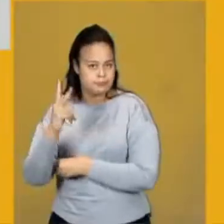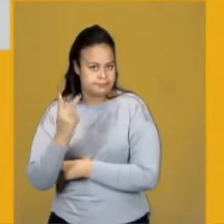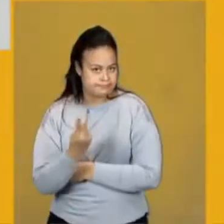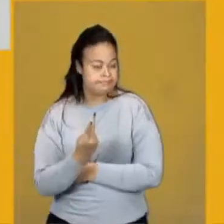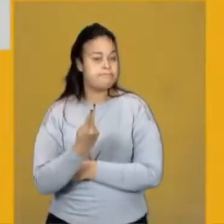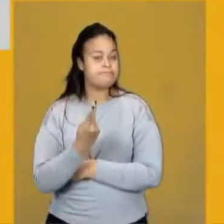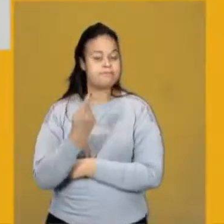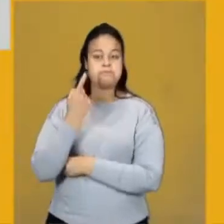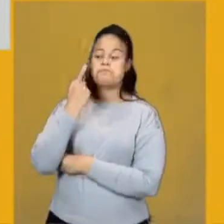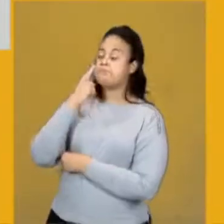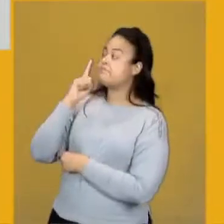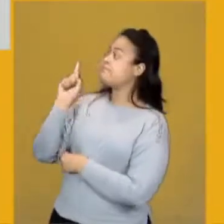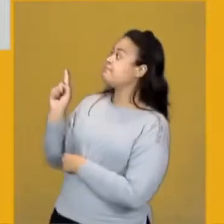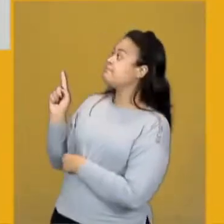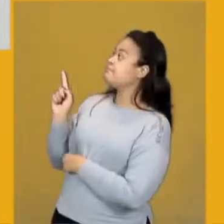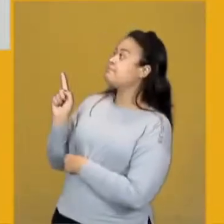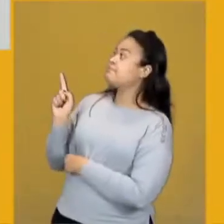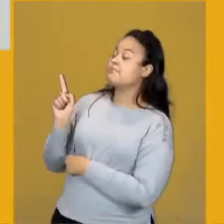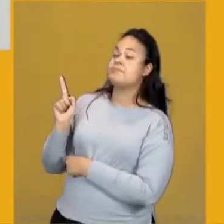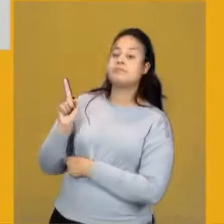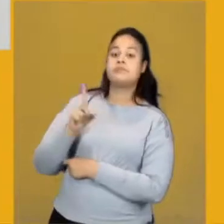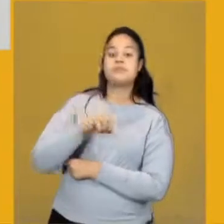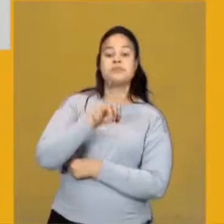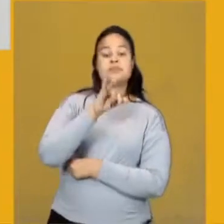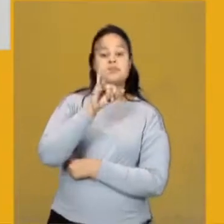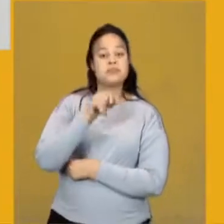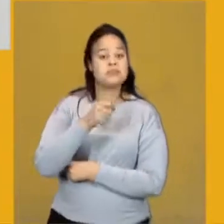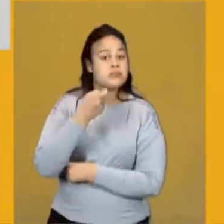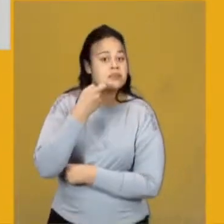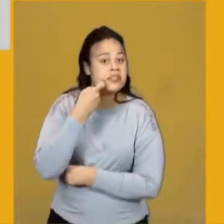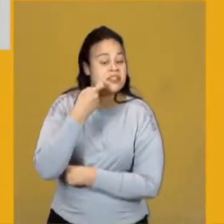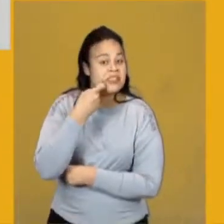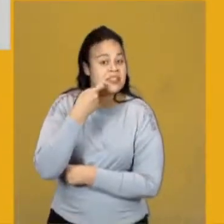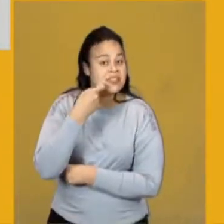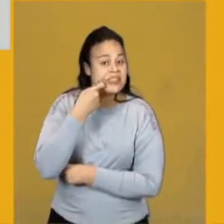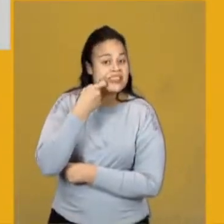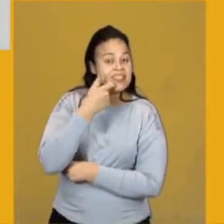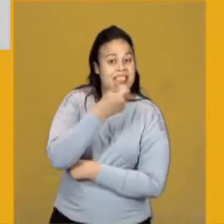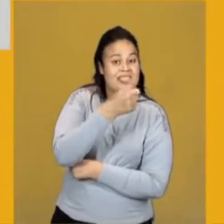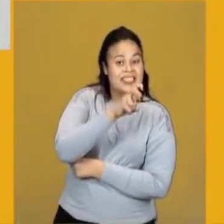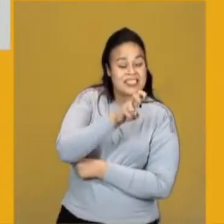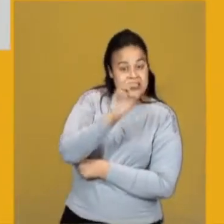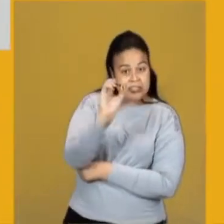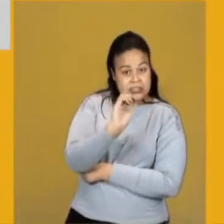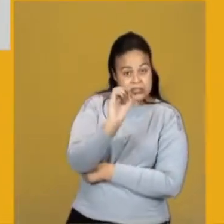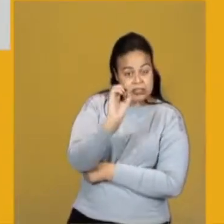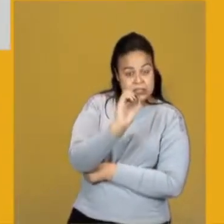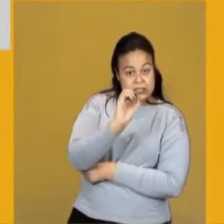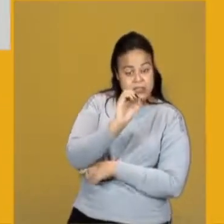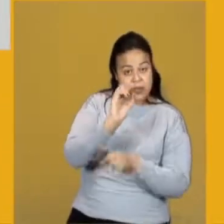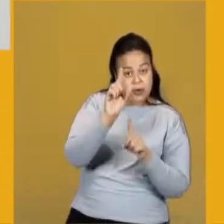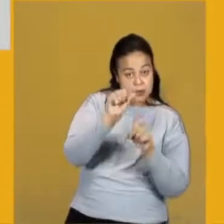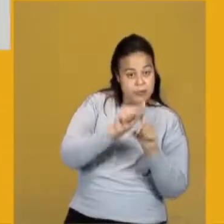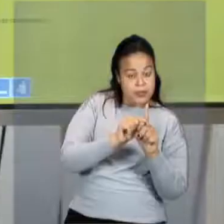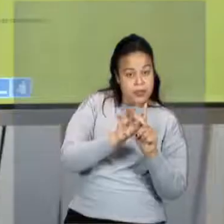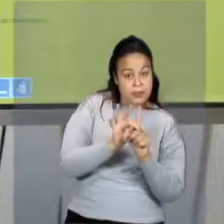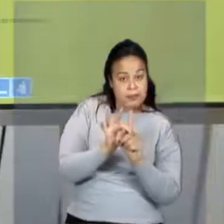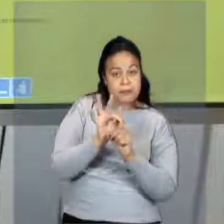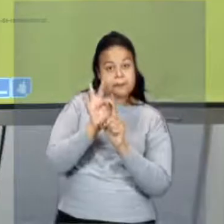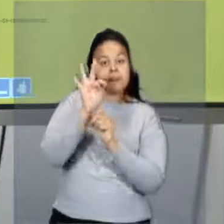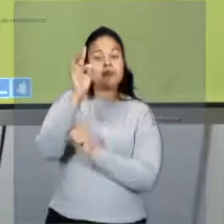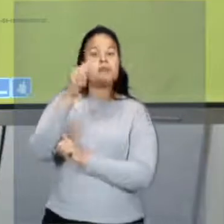tá? Veja, na sexta-feira, a mínima registrada foi de 15 graus Celsius e a máxima de 23.